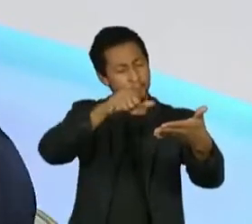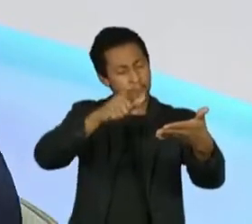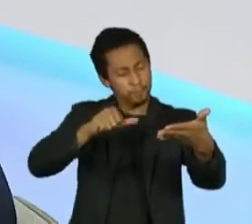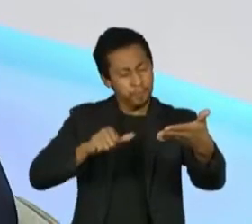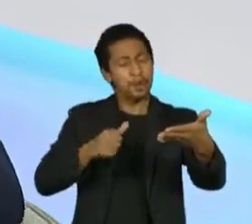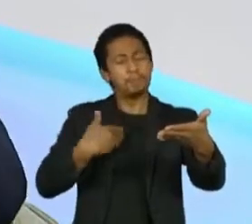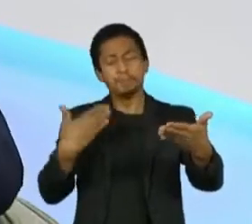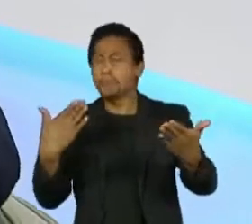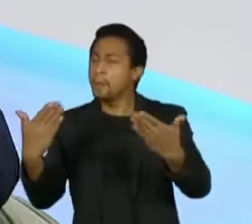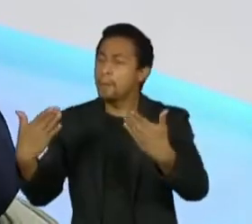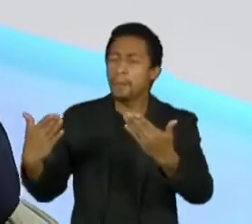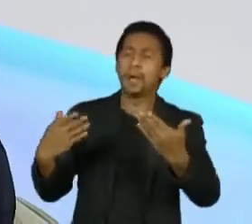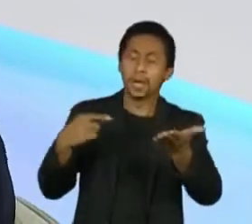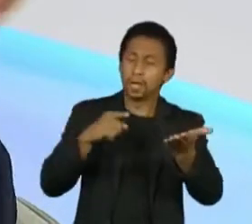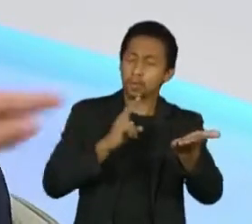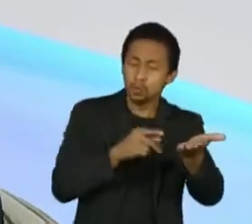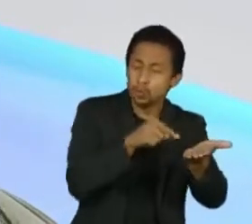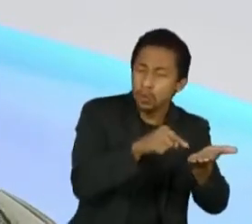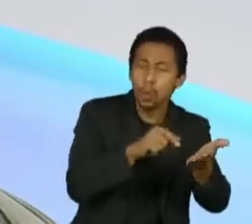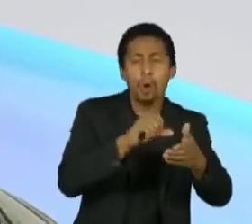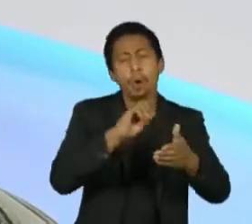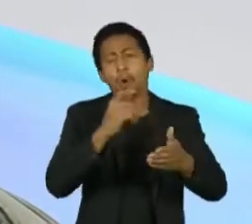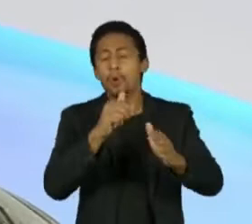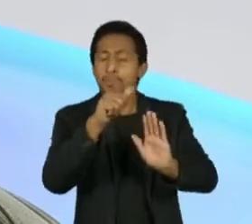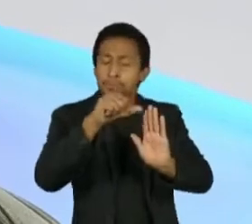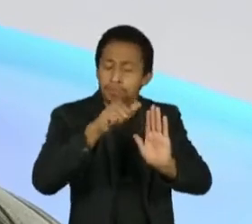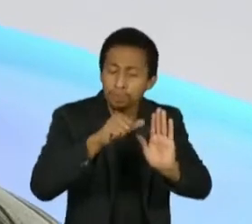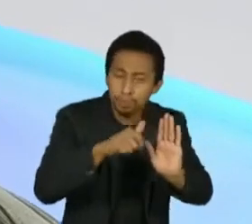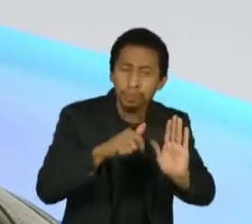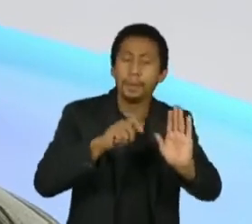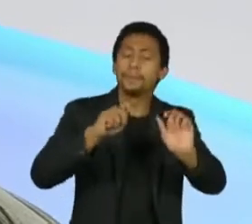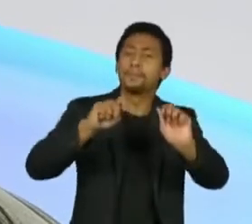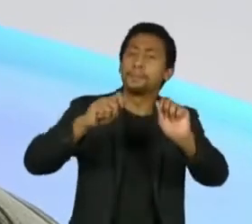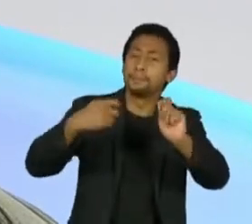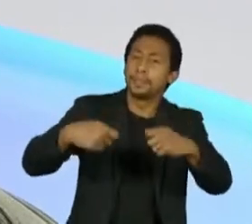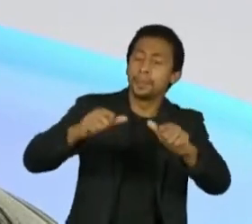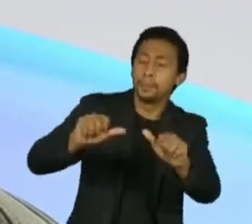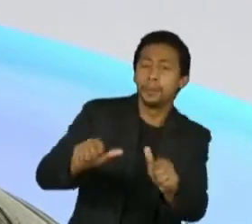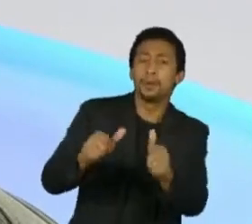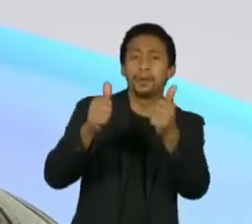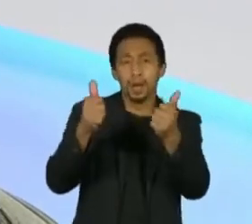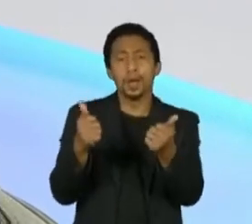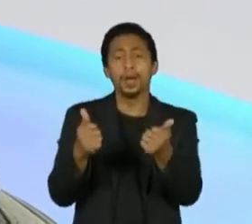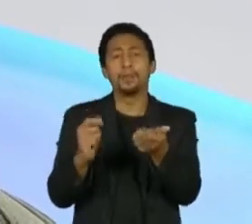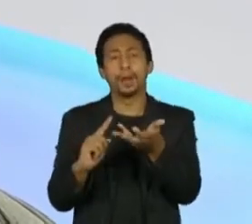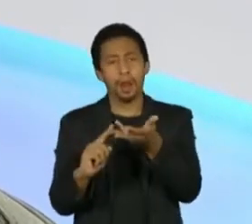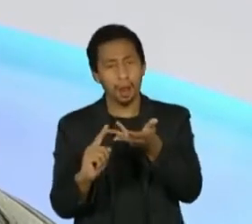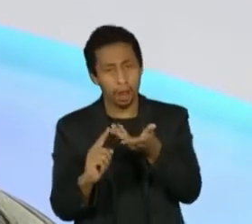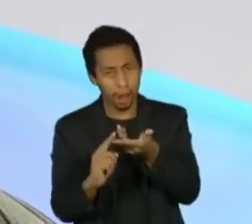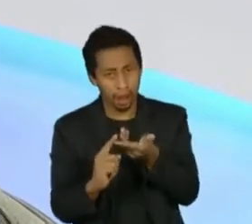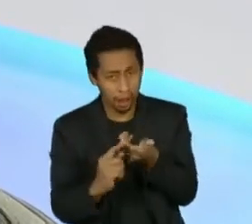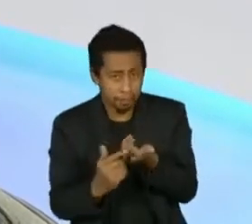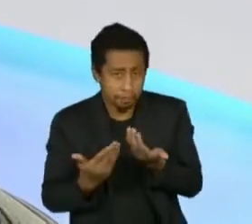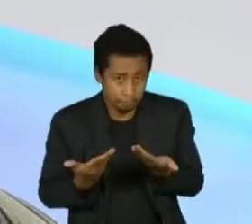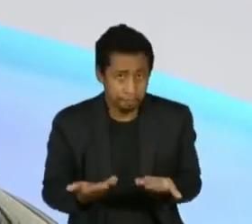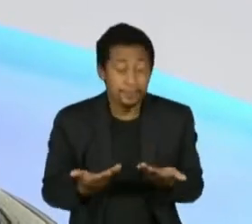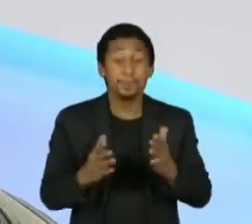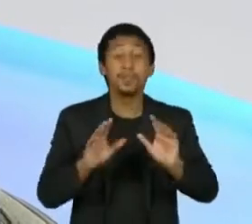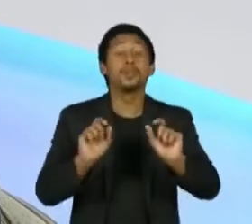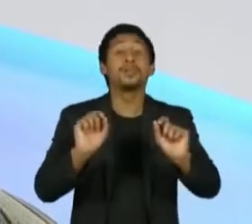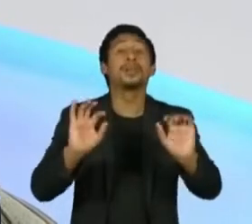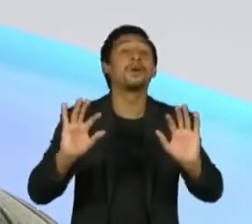mudanças de políticas públicas, para aprimorar essas políticas, etc, etc. Agora, o que está acontecendo?